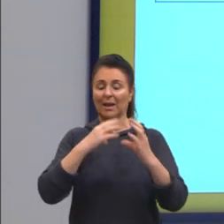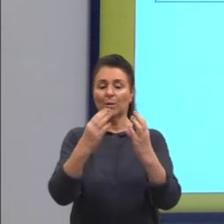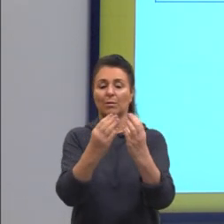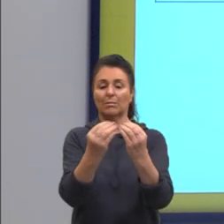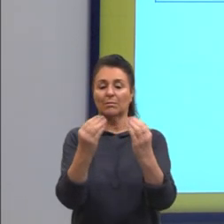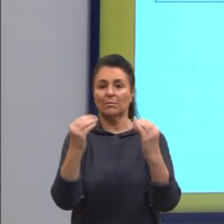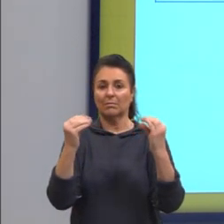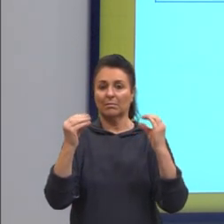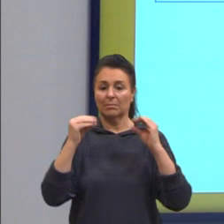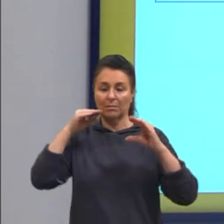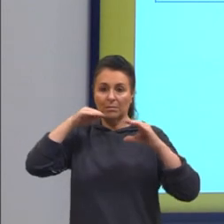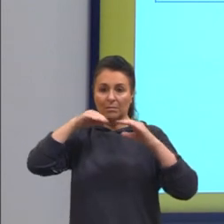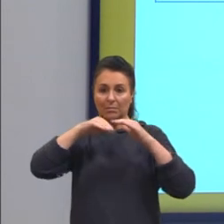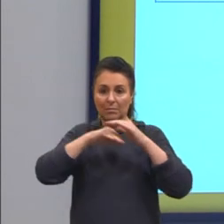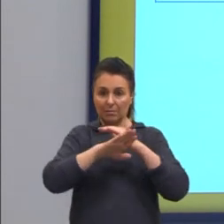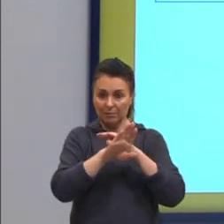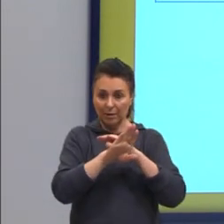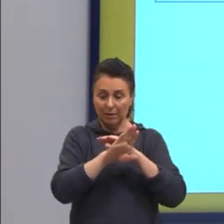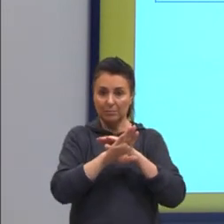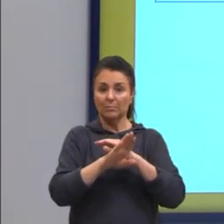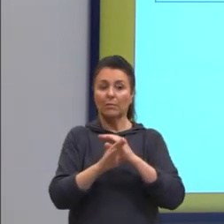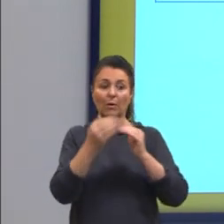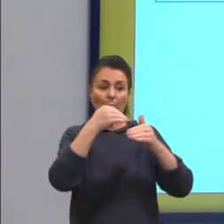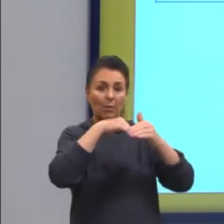armazenar, empacotar e distribuir.